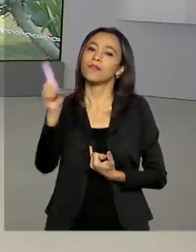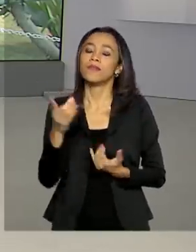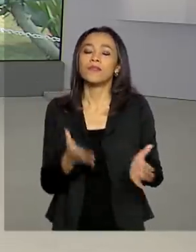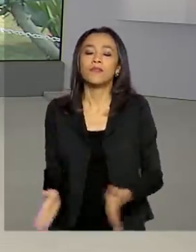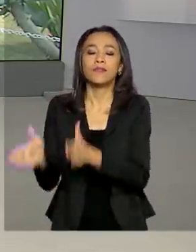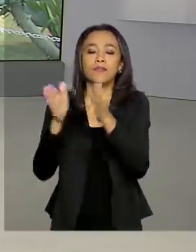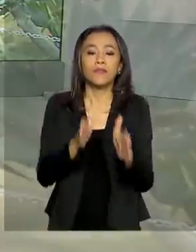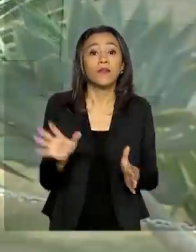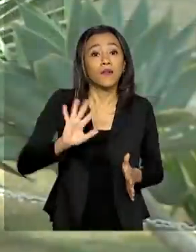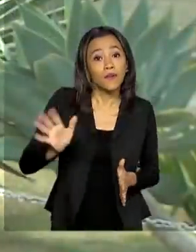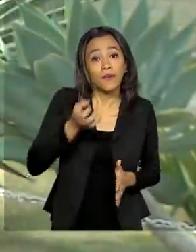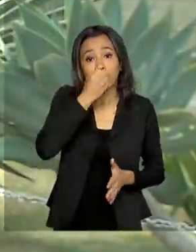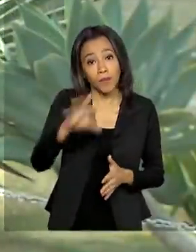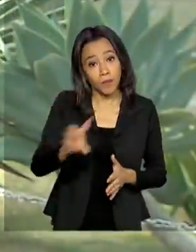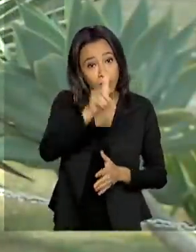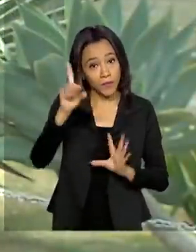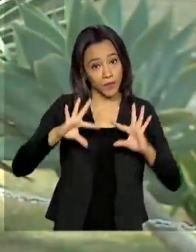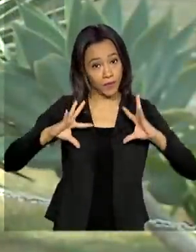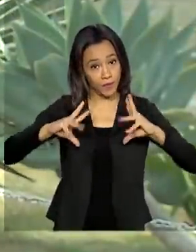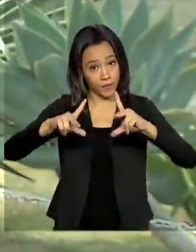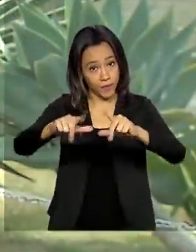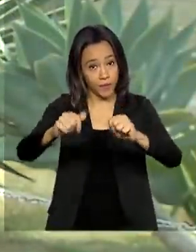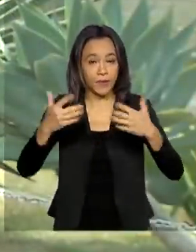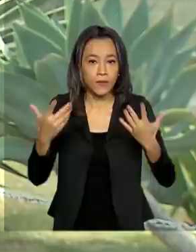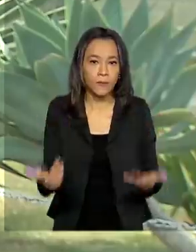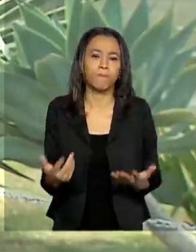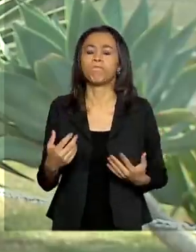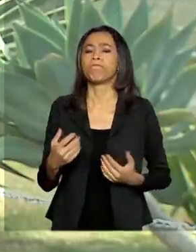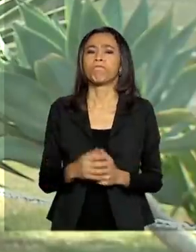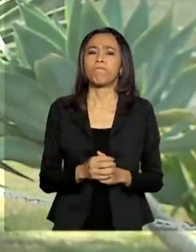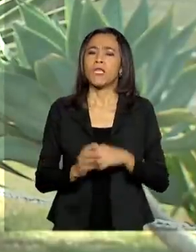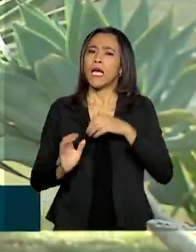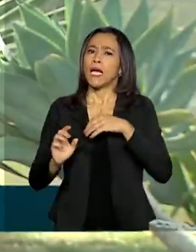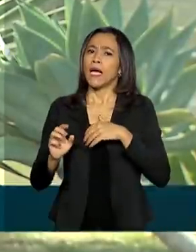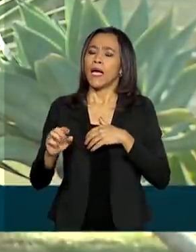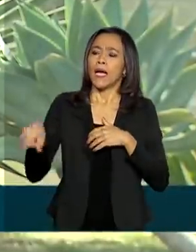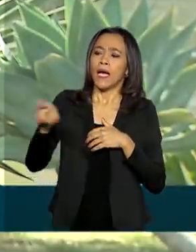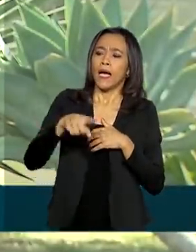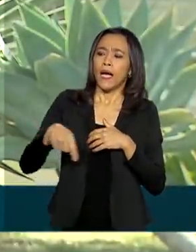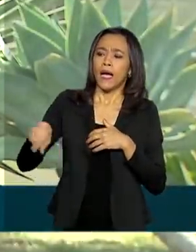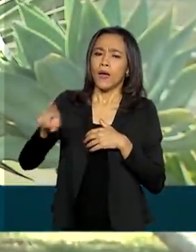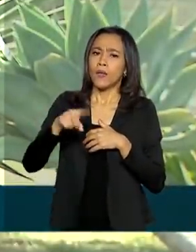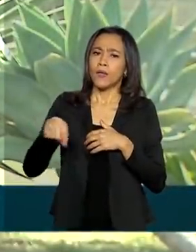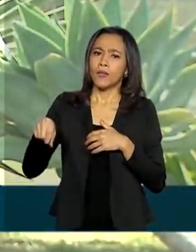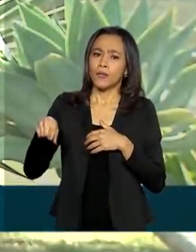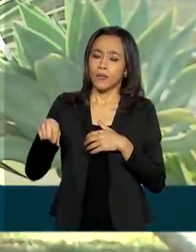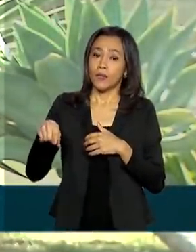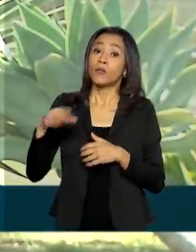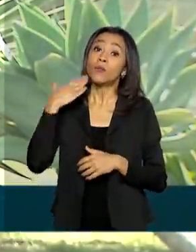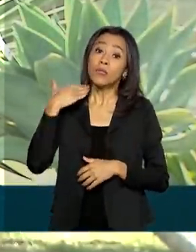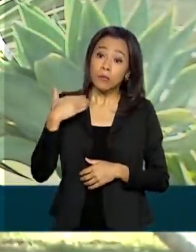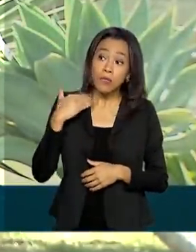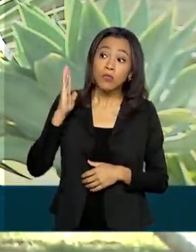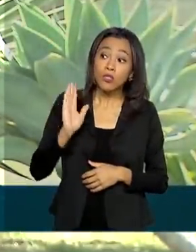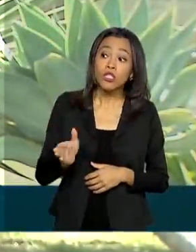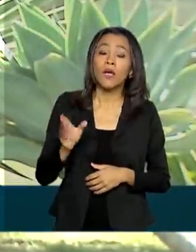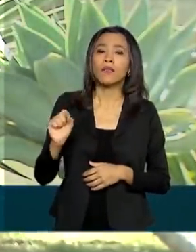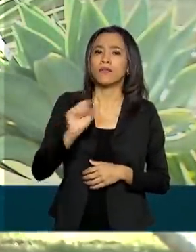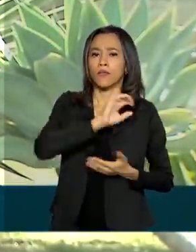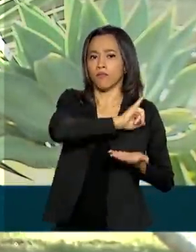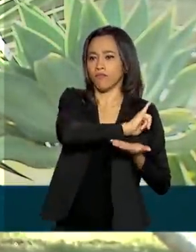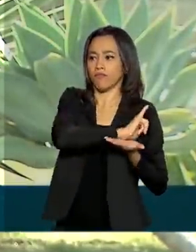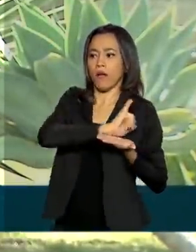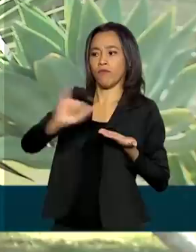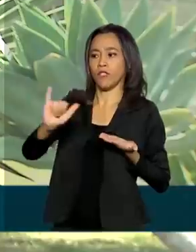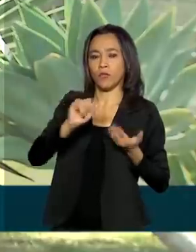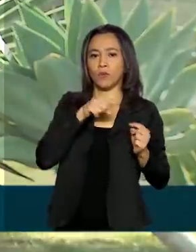Renata, bom dia para você, bom dia a todos. Olha, as instituições financeiras já haviam recebido do Conselho Monetário Nacional em